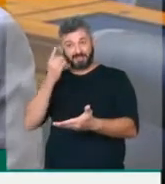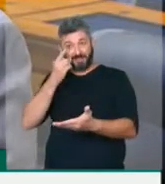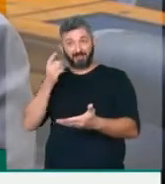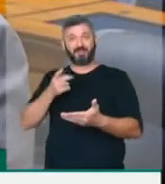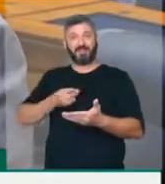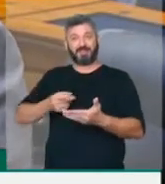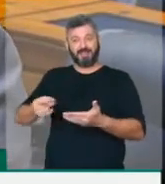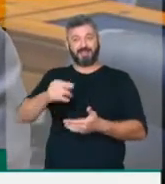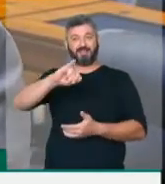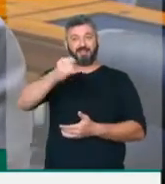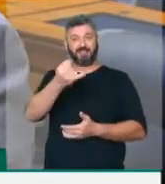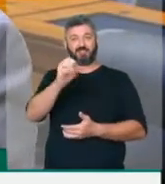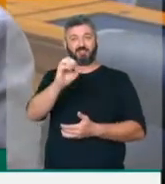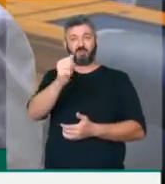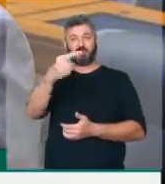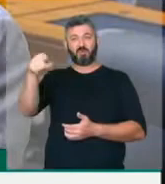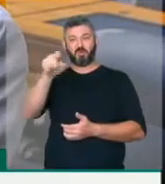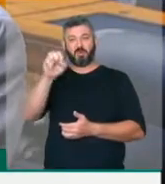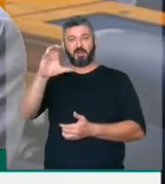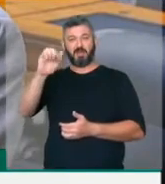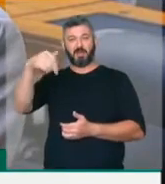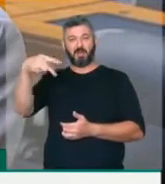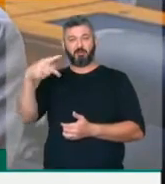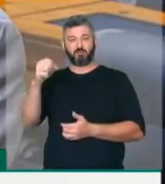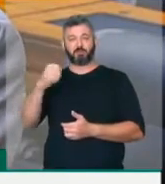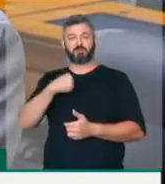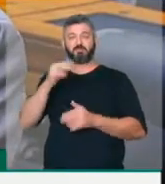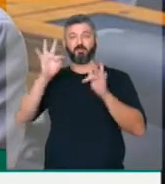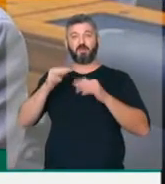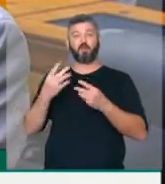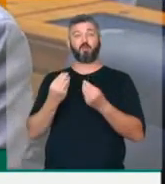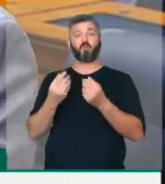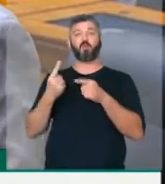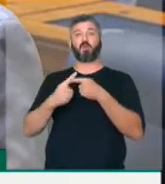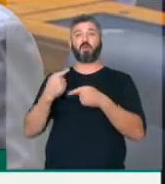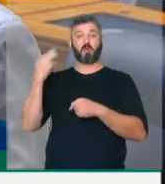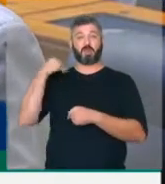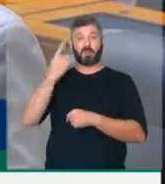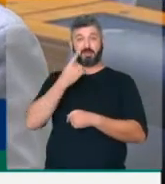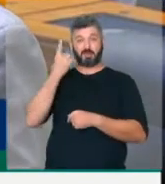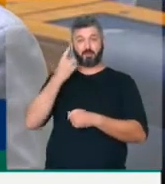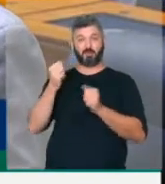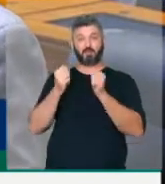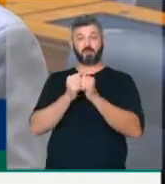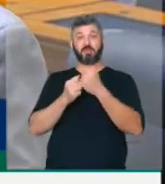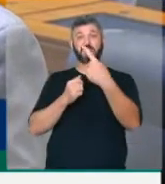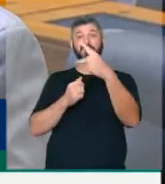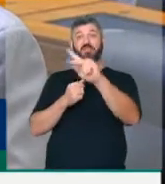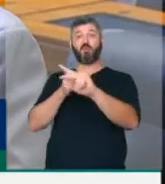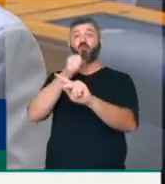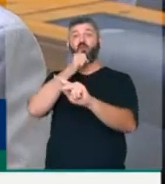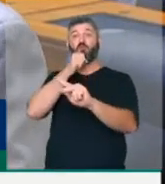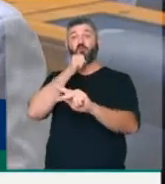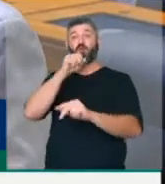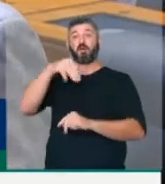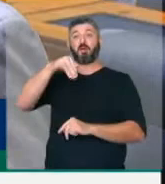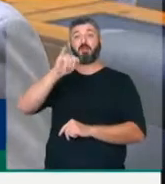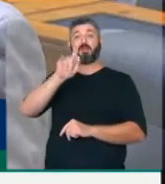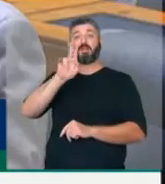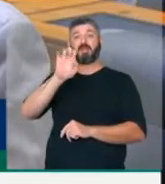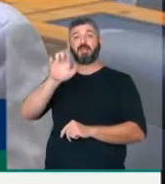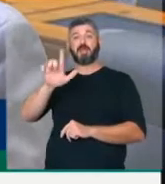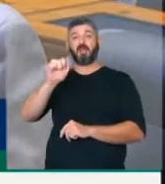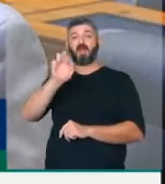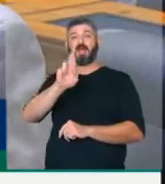sempre colega, João Campos. Eu que tive a felicidade de ser deputado nessa casa com seu avô, Miguel Arraes. E